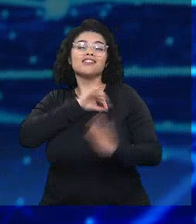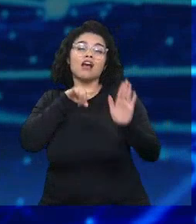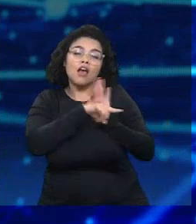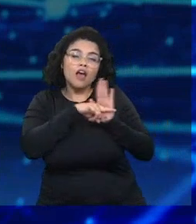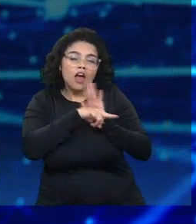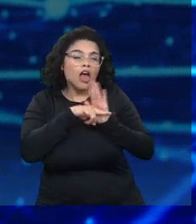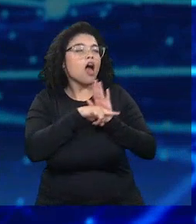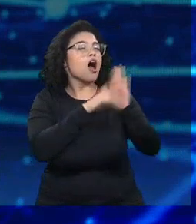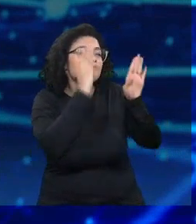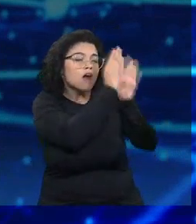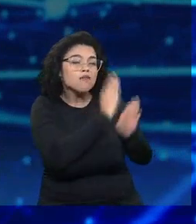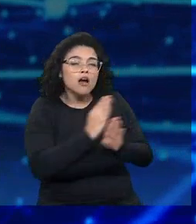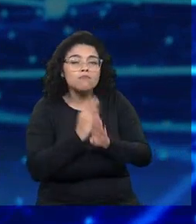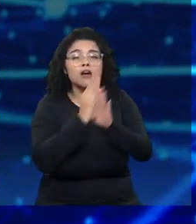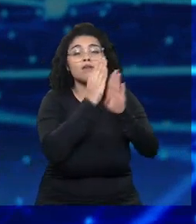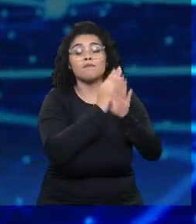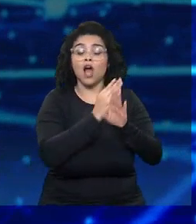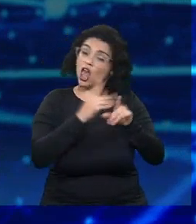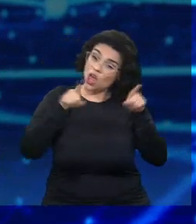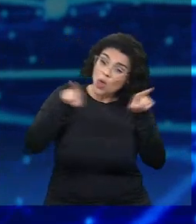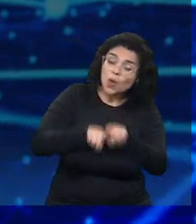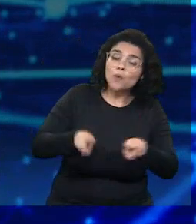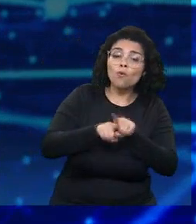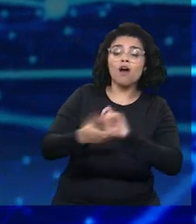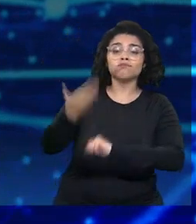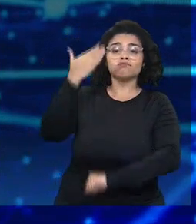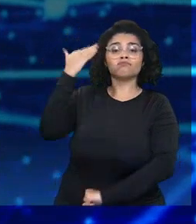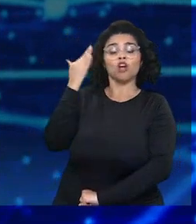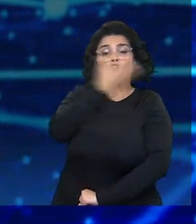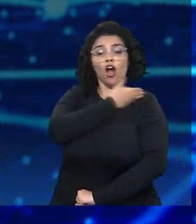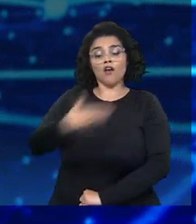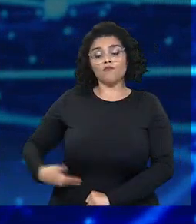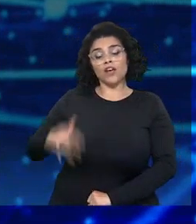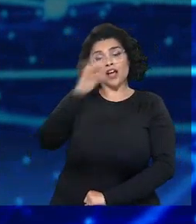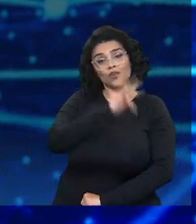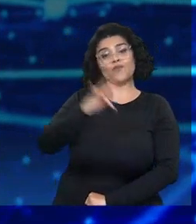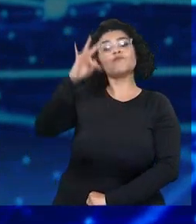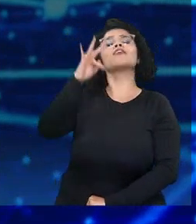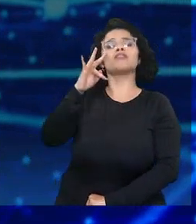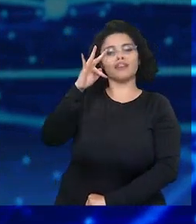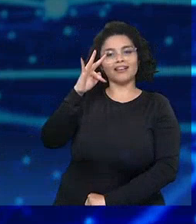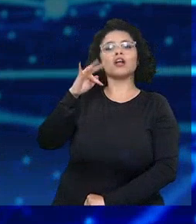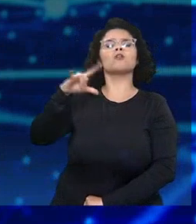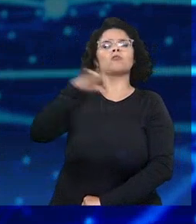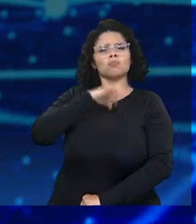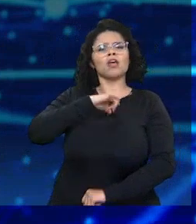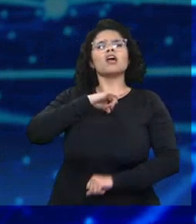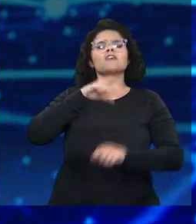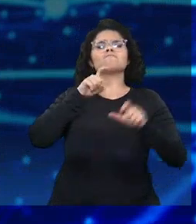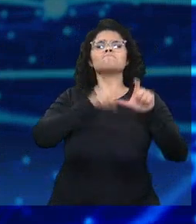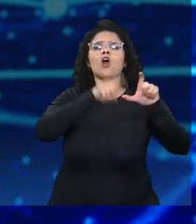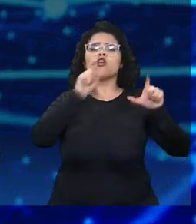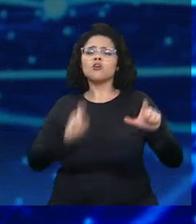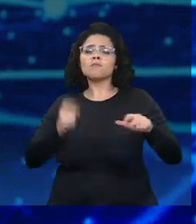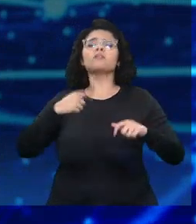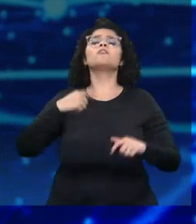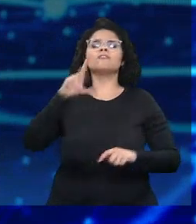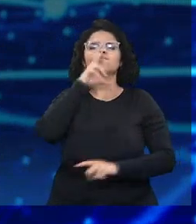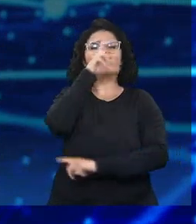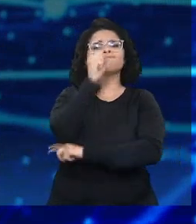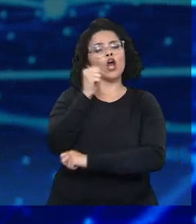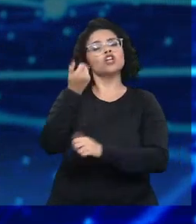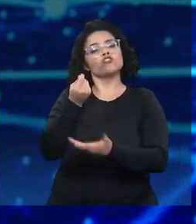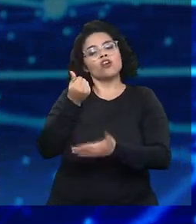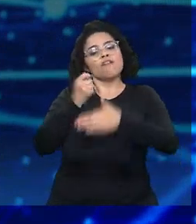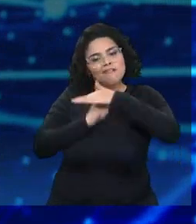como nós fizemos com a Polícia Federal no nosso tempo de governo, que tinha autonomia, tinha força e tinha investimento. É